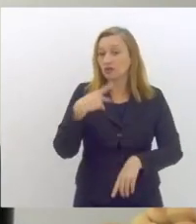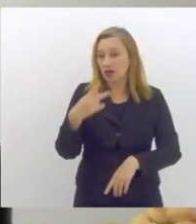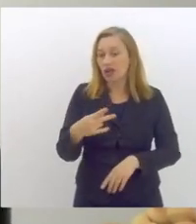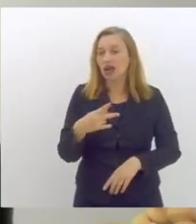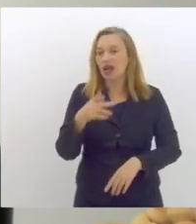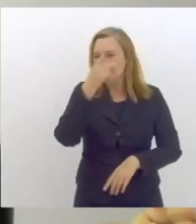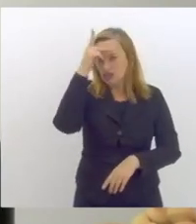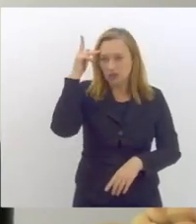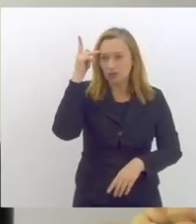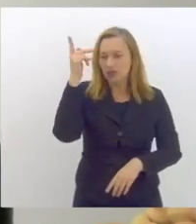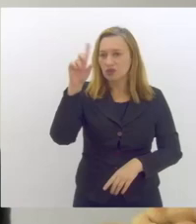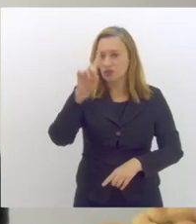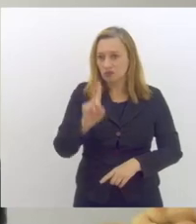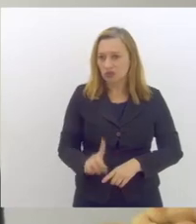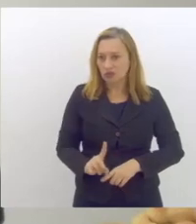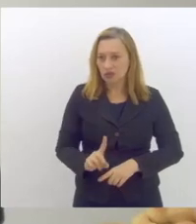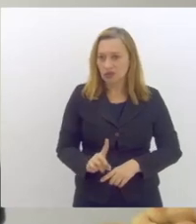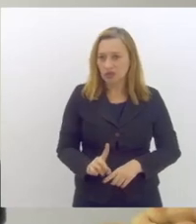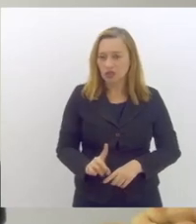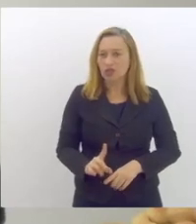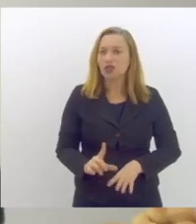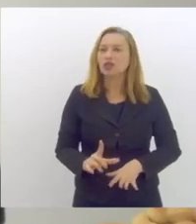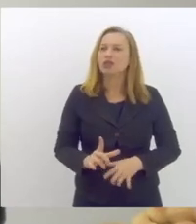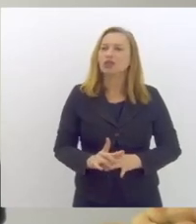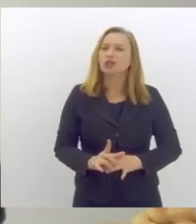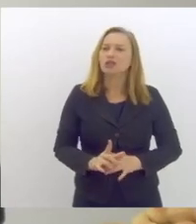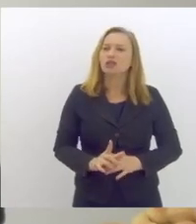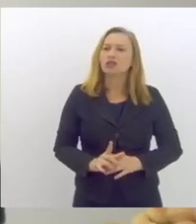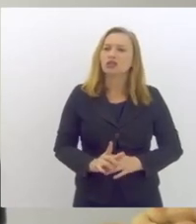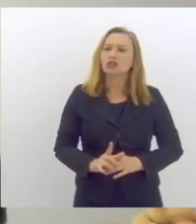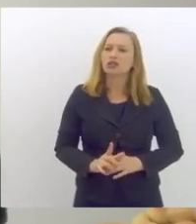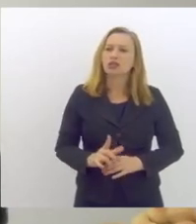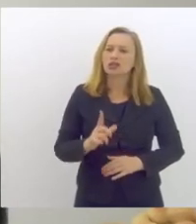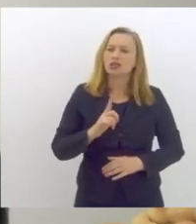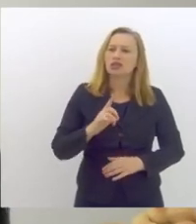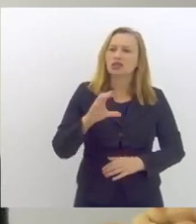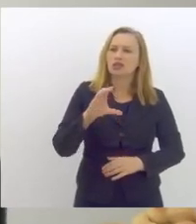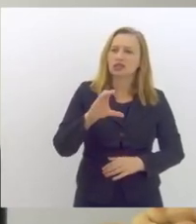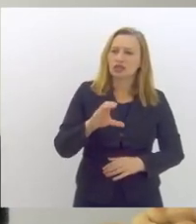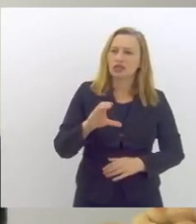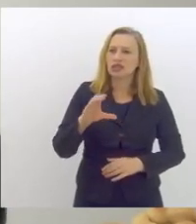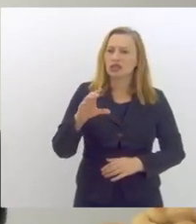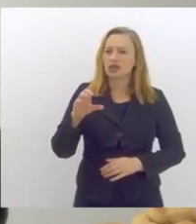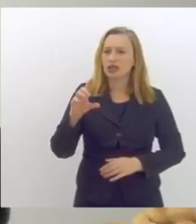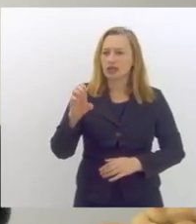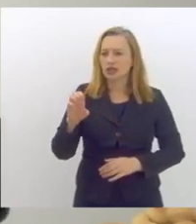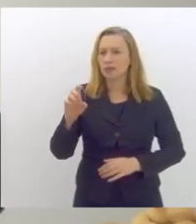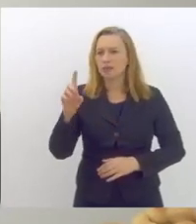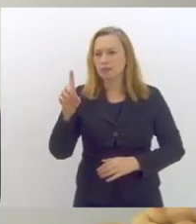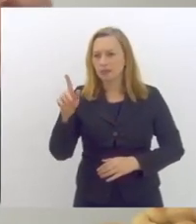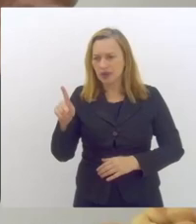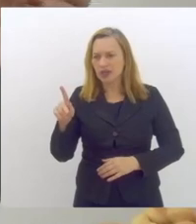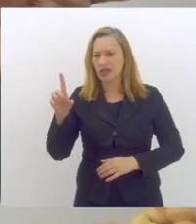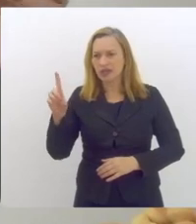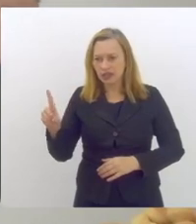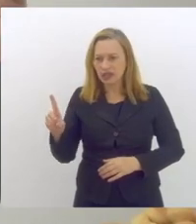as pessoas com deficiência tinham os CRPD e os